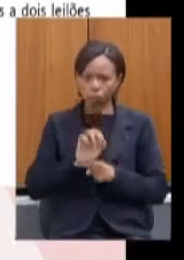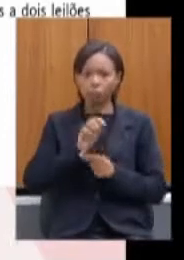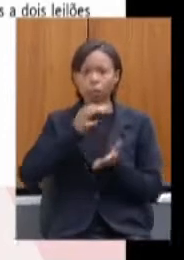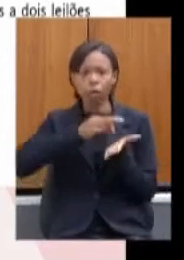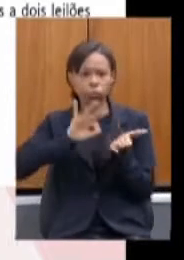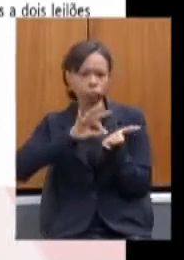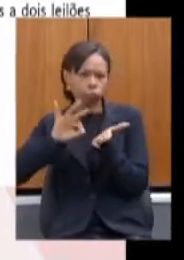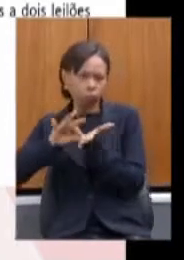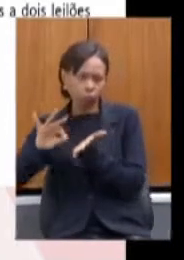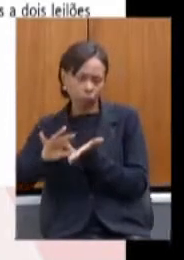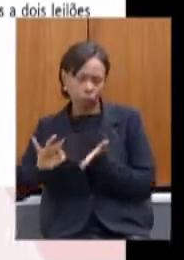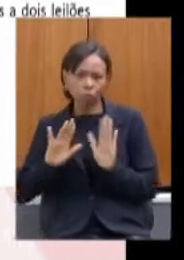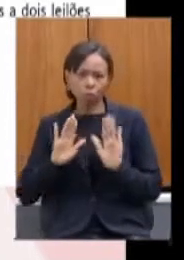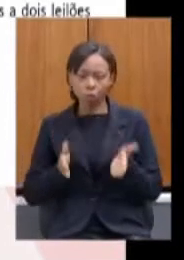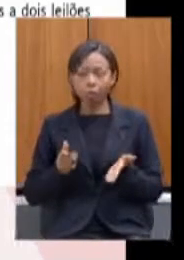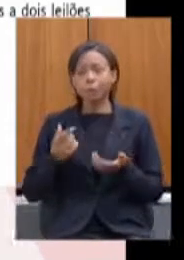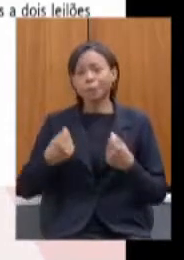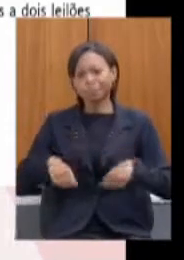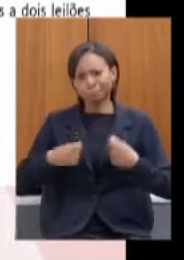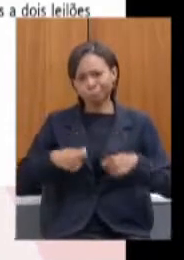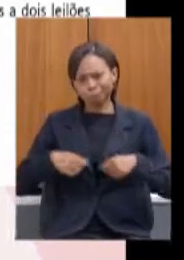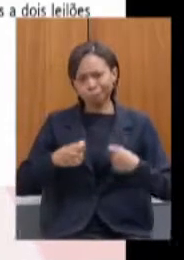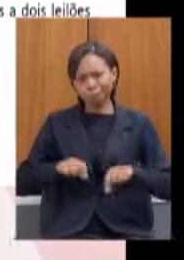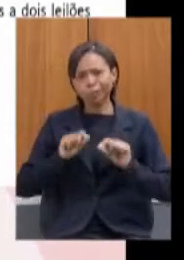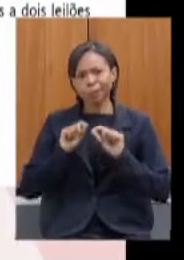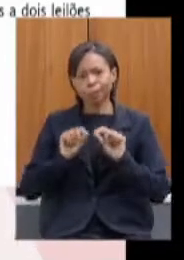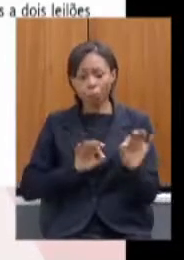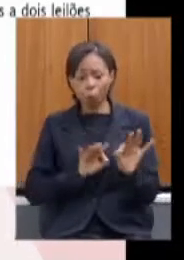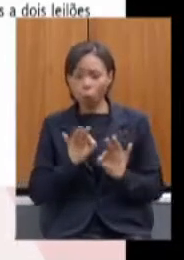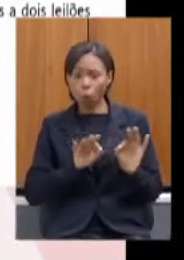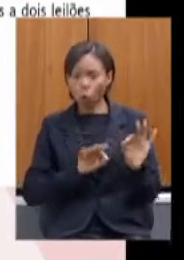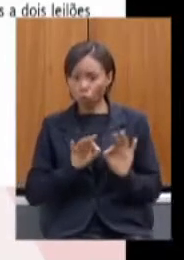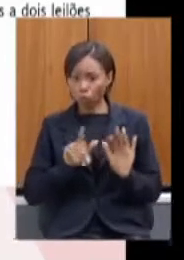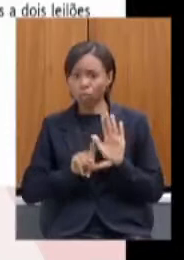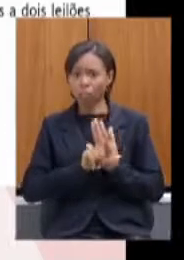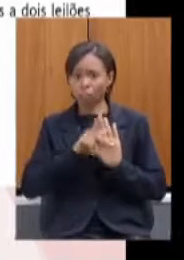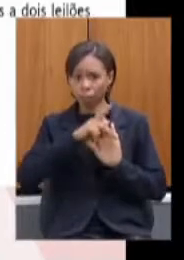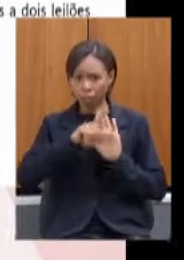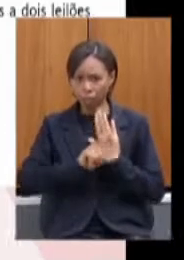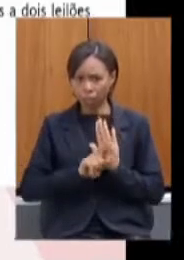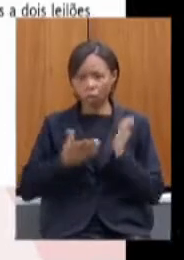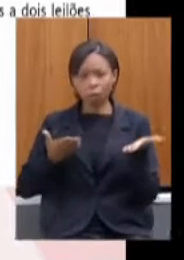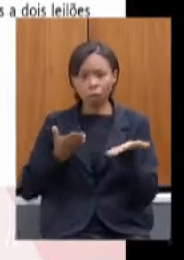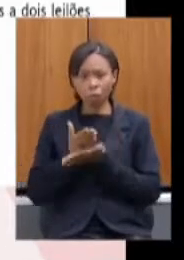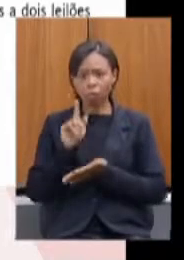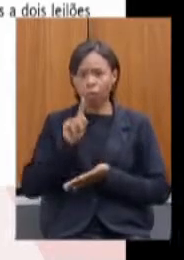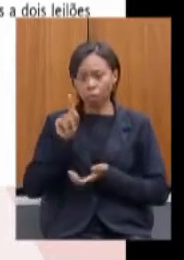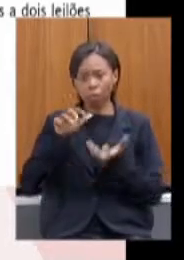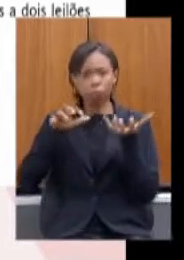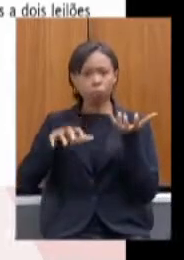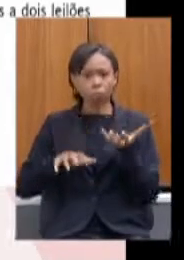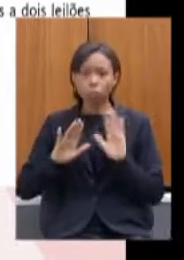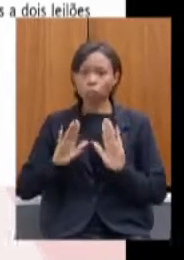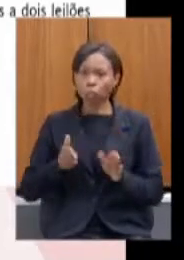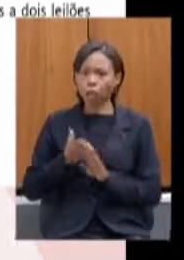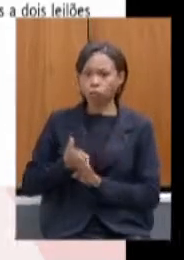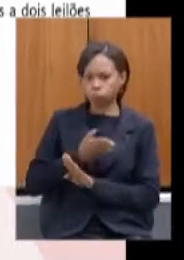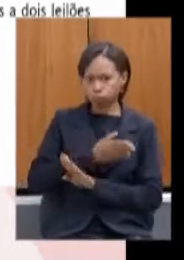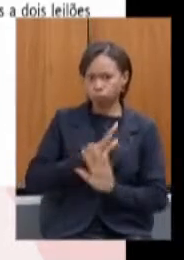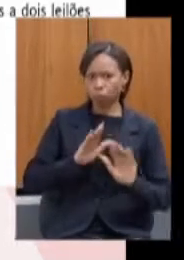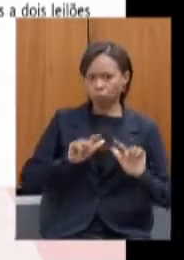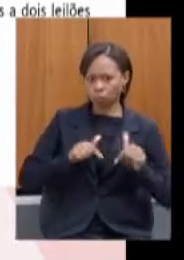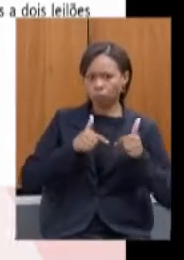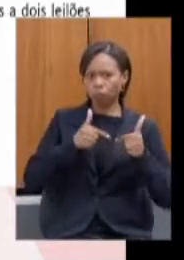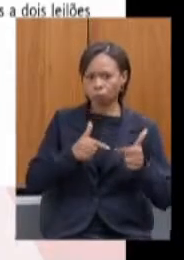a necessidade de um projeto de lei ser aprovado no Congresso Nacional já houve o primeiro movimento já foi aprovado no Senado